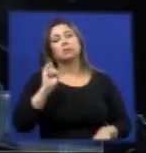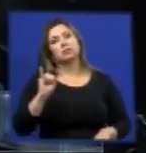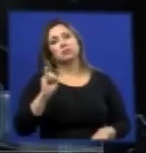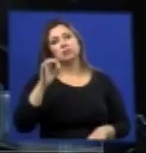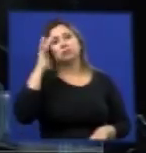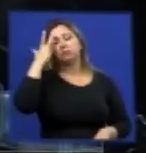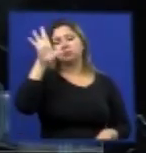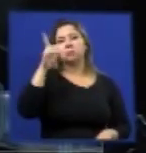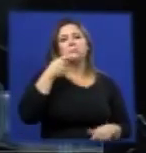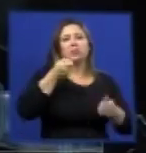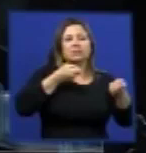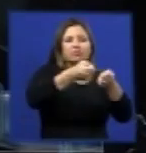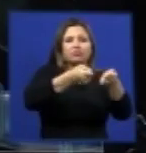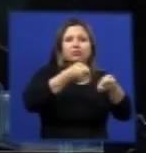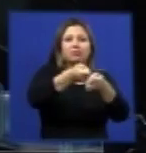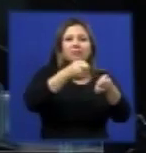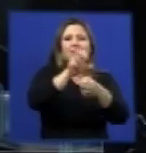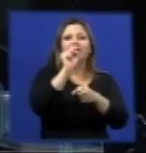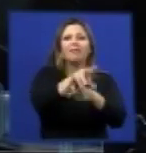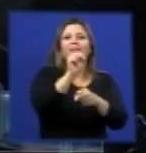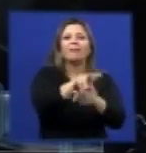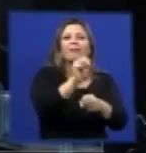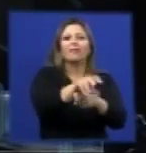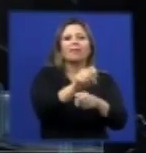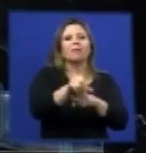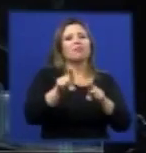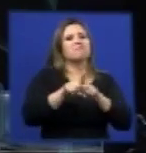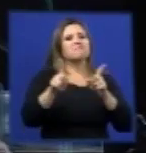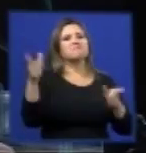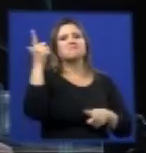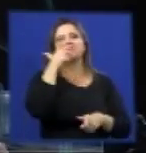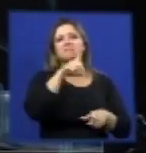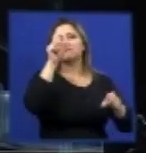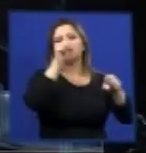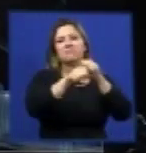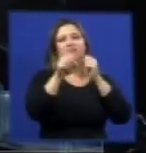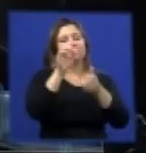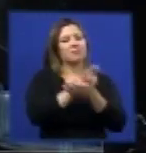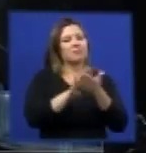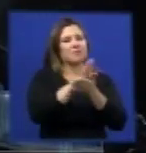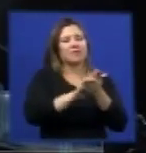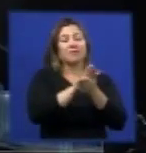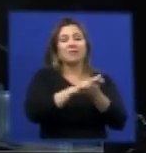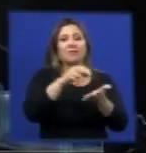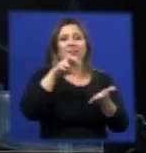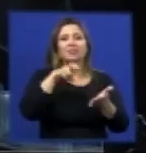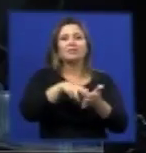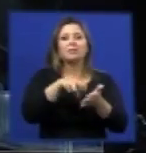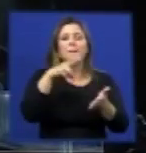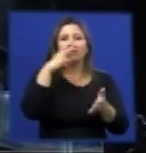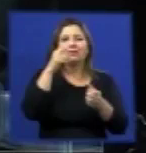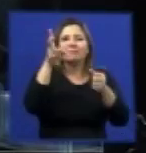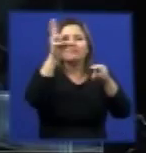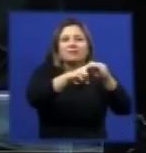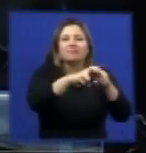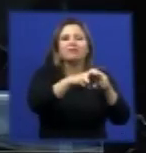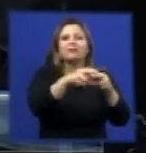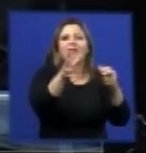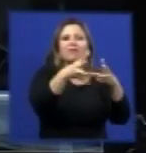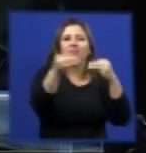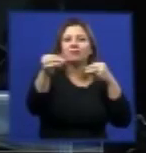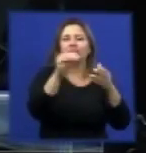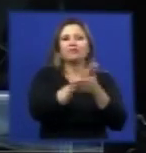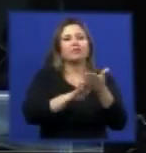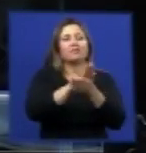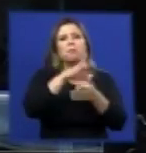resistentes a inseticidas aqueles que nós utilizamos atualmente no país bem então o problema da dengue ele